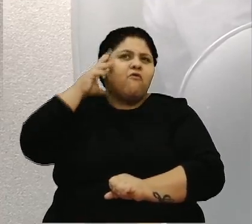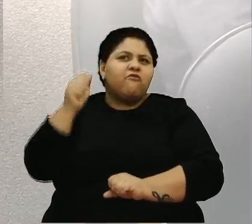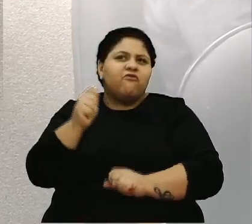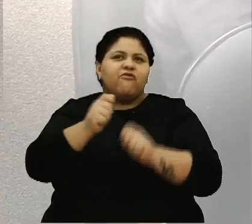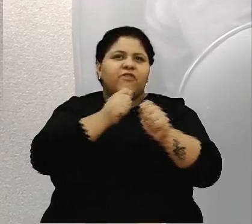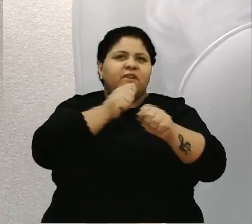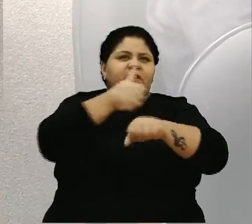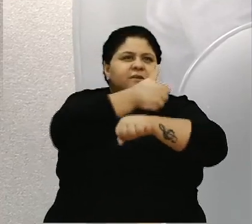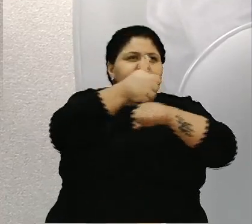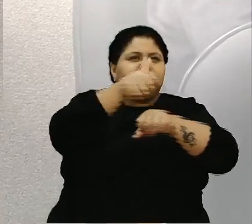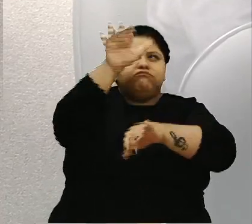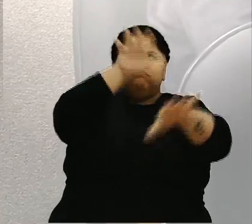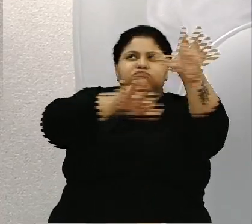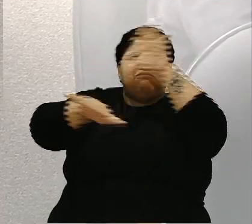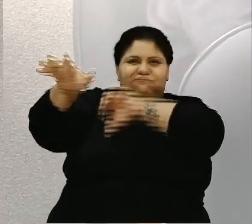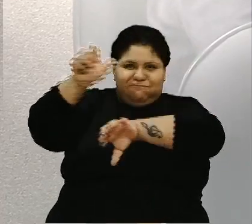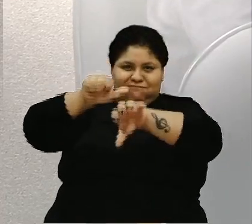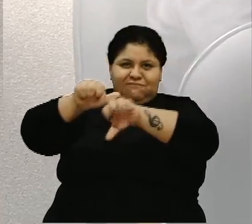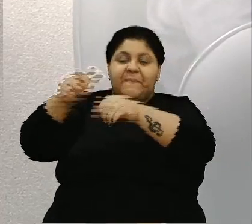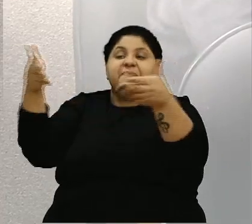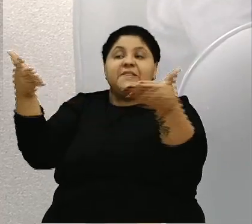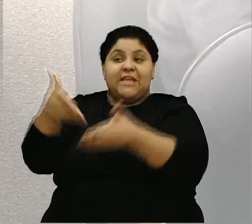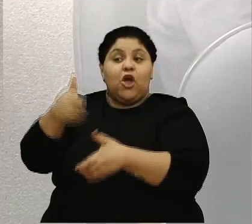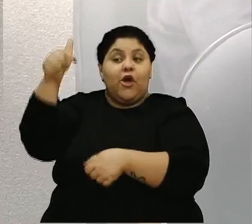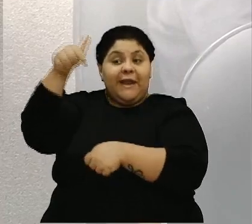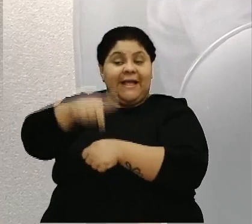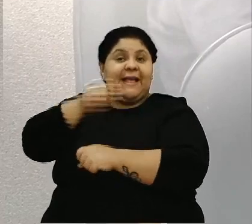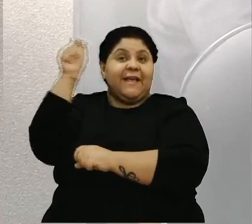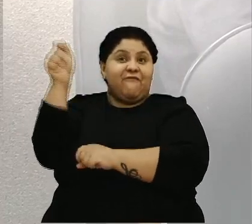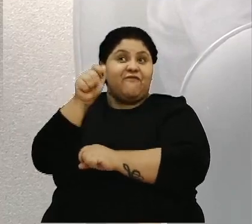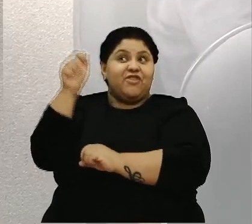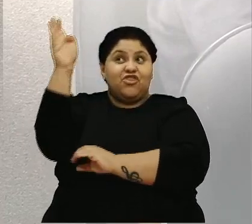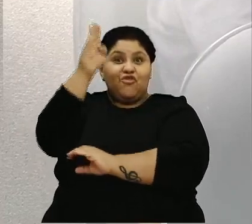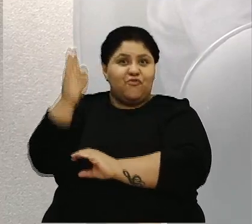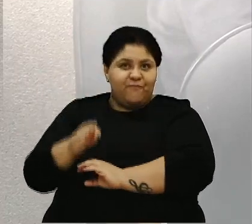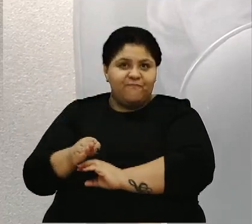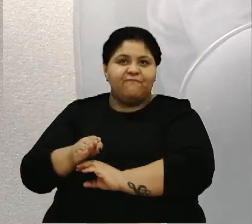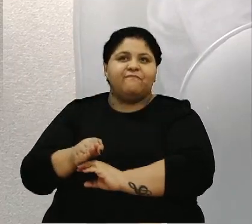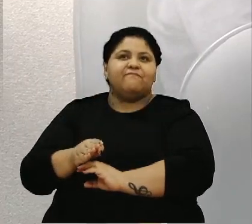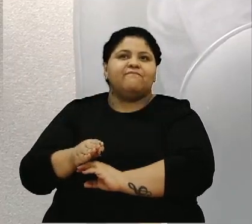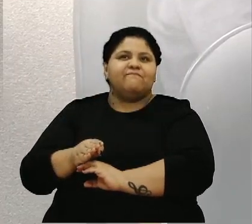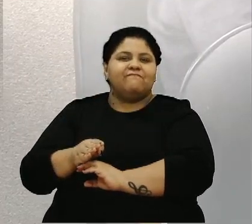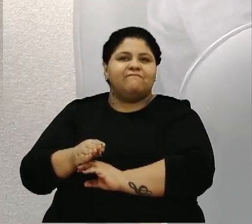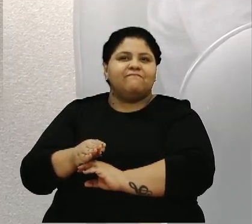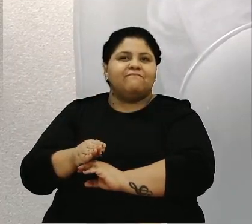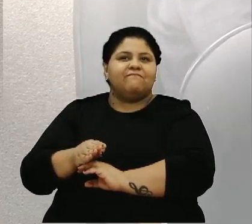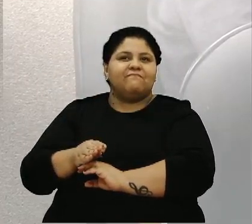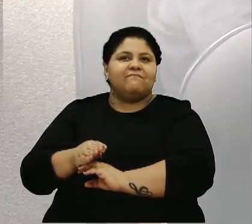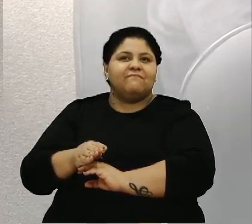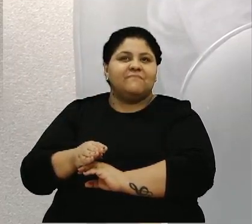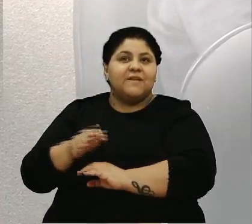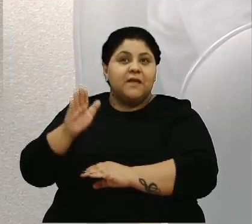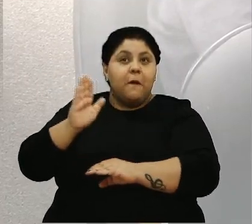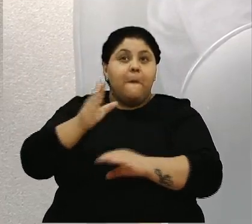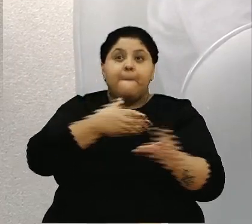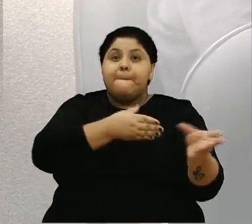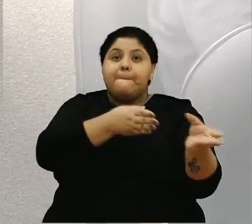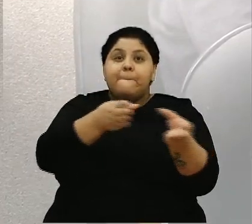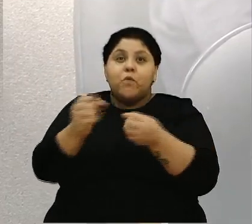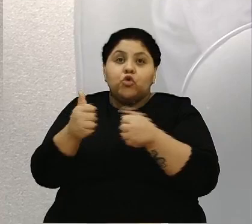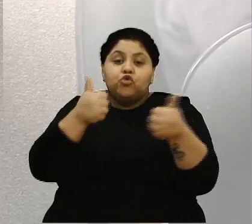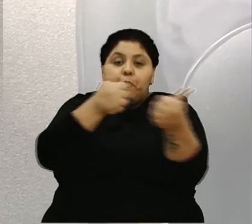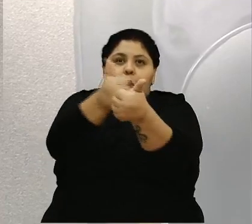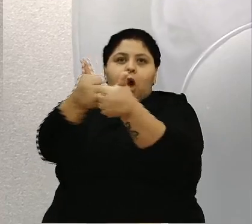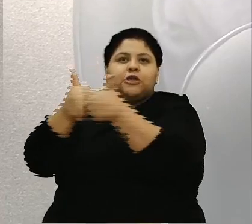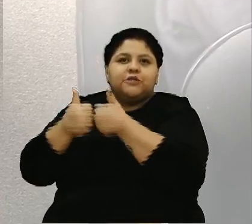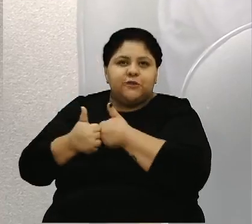esses eventos climáticos no Rio Grande do Sul e no Brasil serão mais frequentes, o que significa